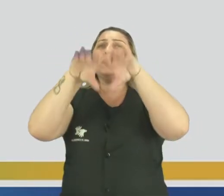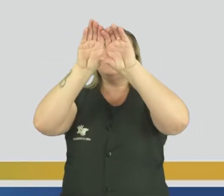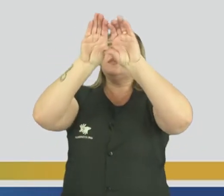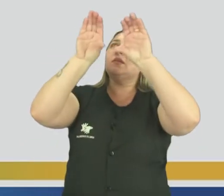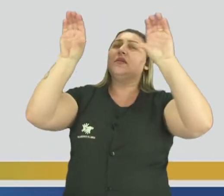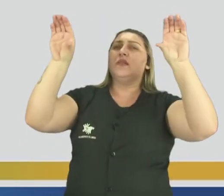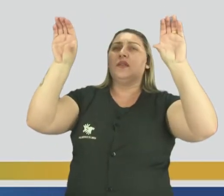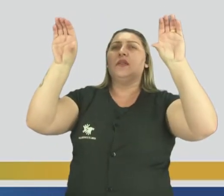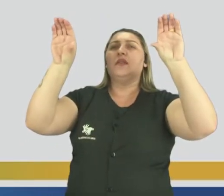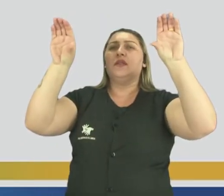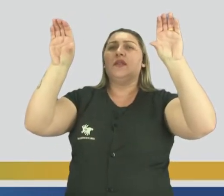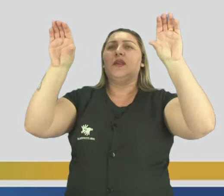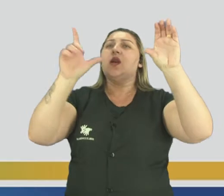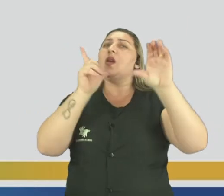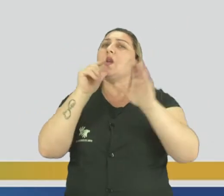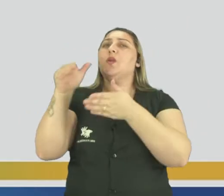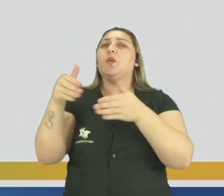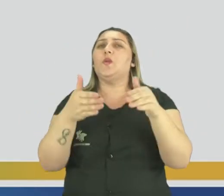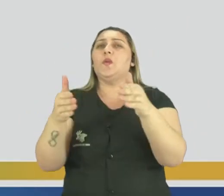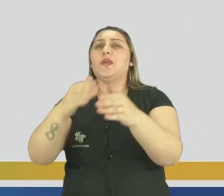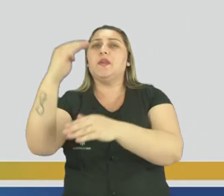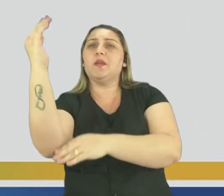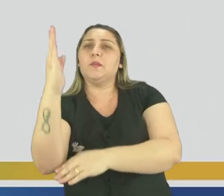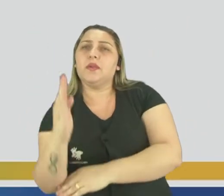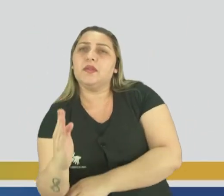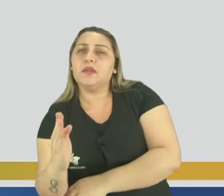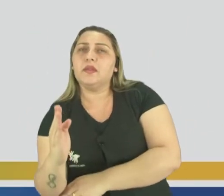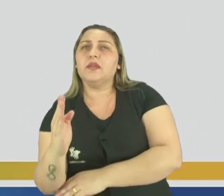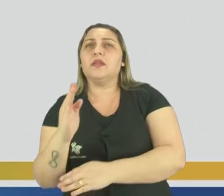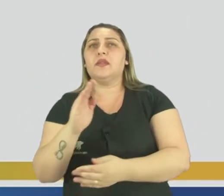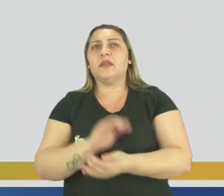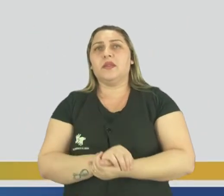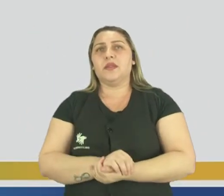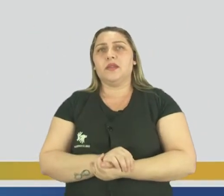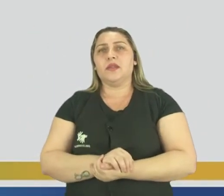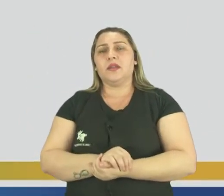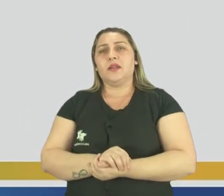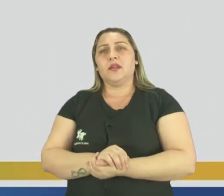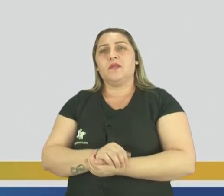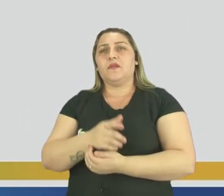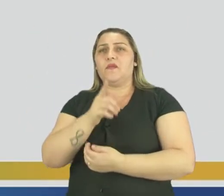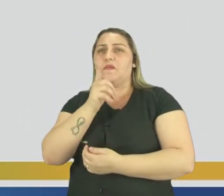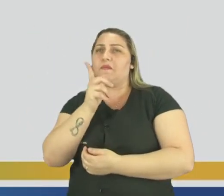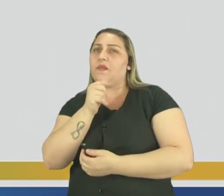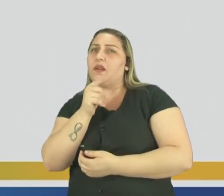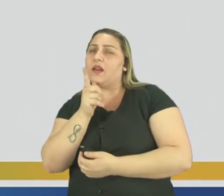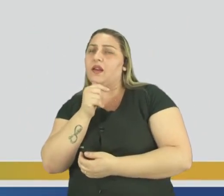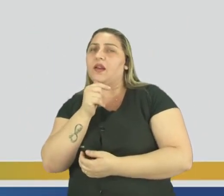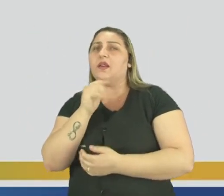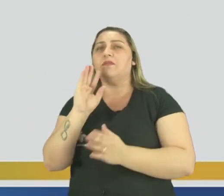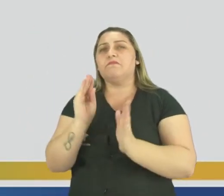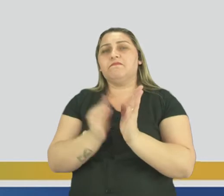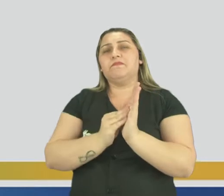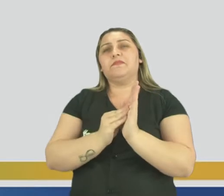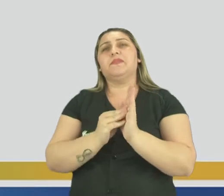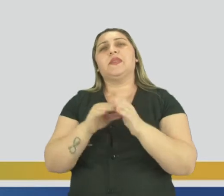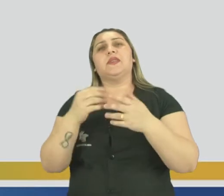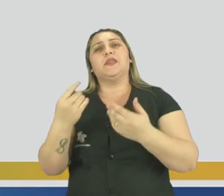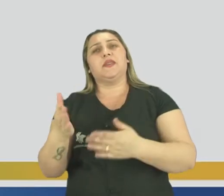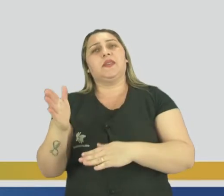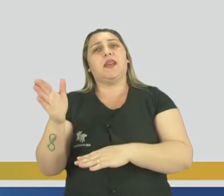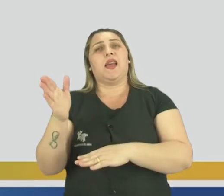e os rios brasileiros. Geralmente, quando nós falamos em água, né? Nós colocamos, geralmente,